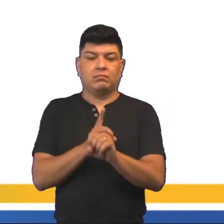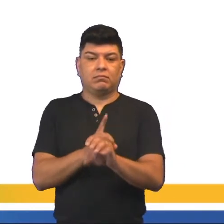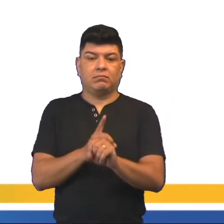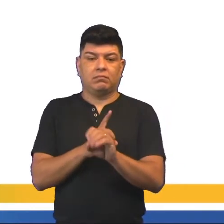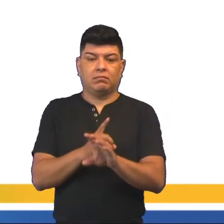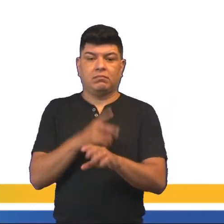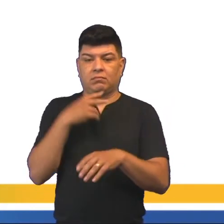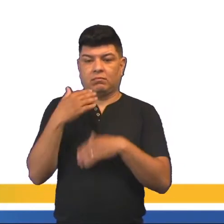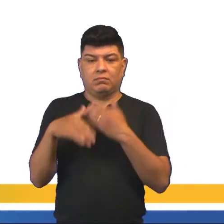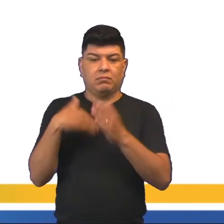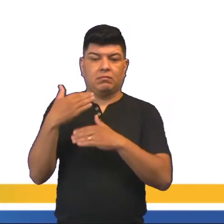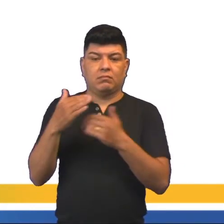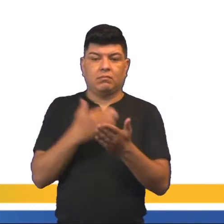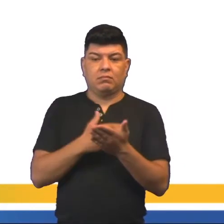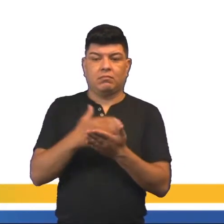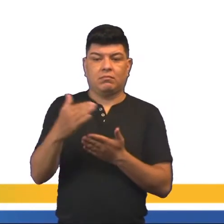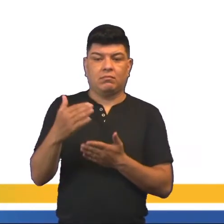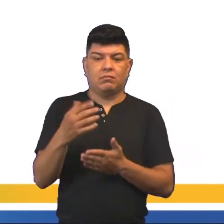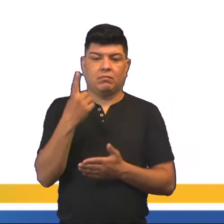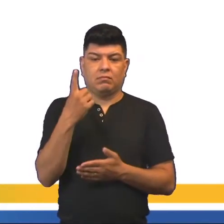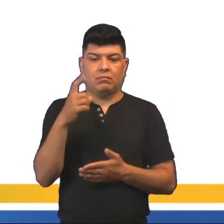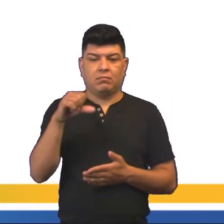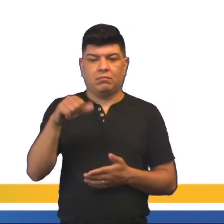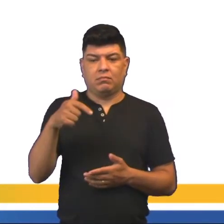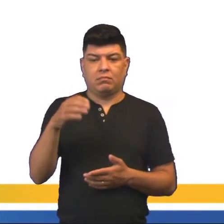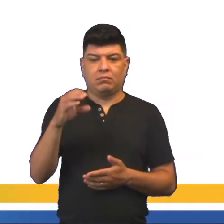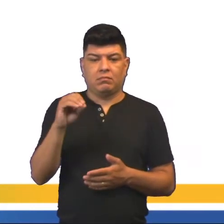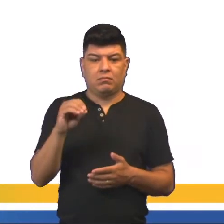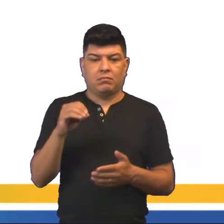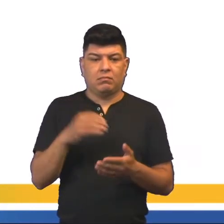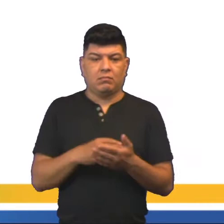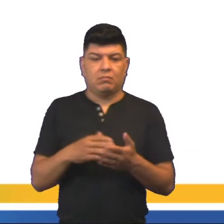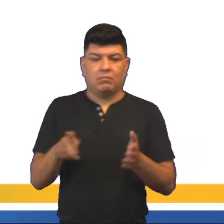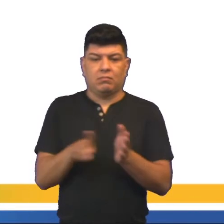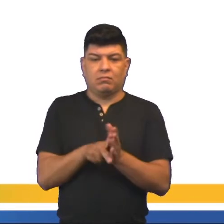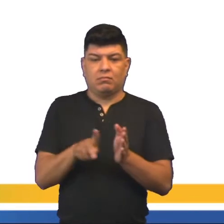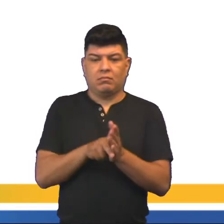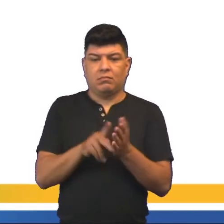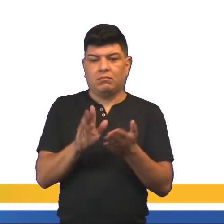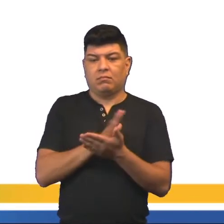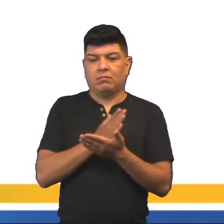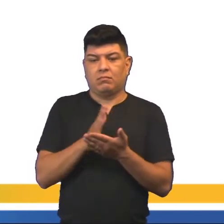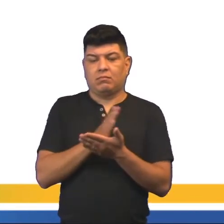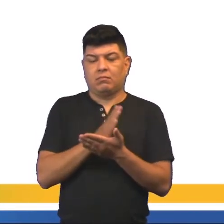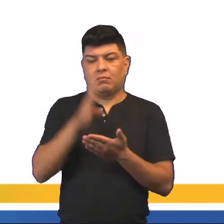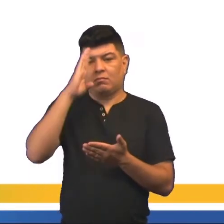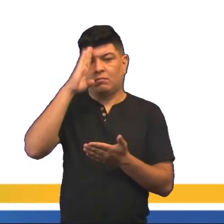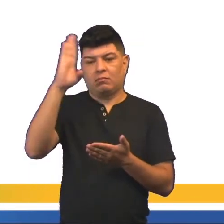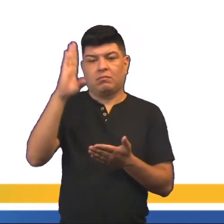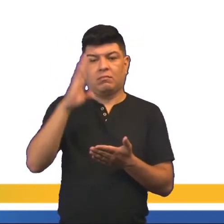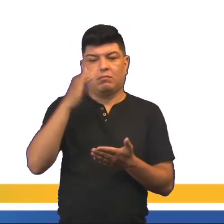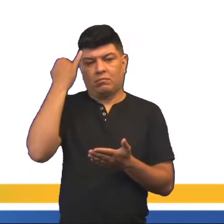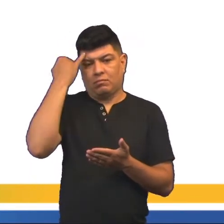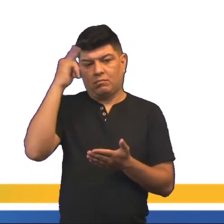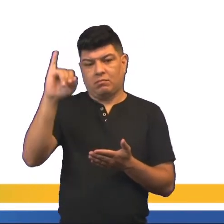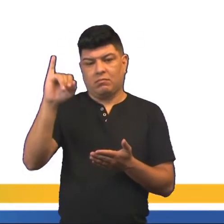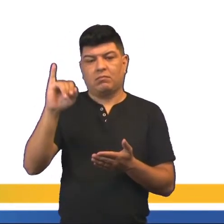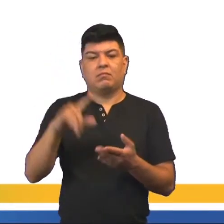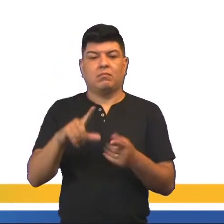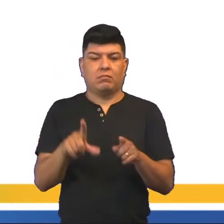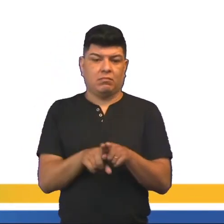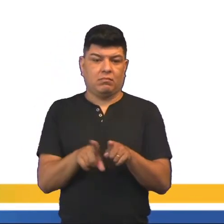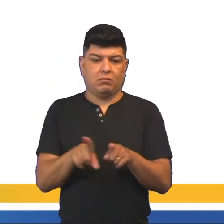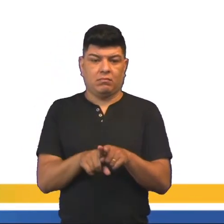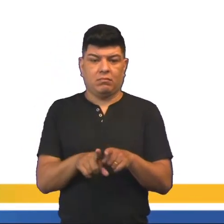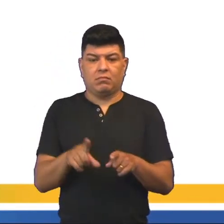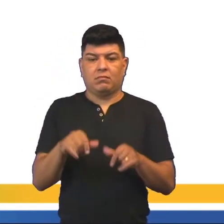É uma doutrina que se desenvolveu a partir da década de 1970, com a apropriação de algumas das principais ideias liberais clássicas,